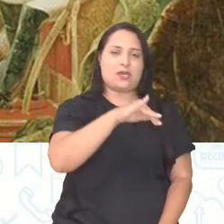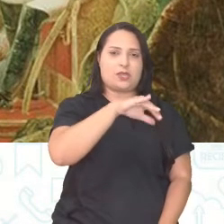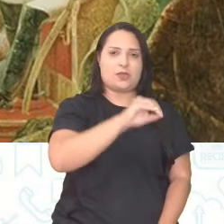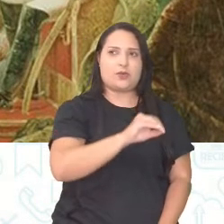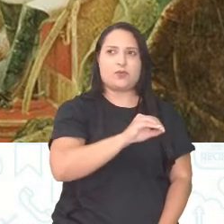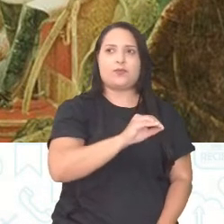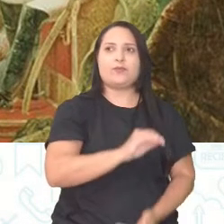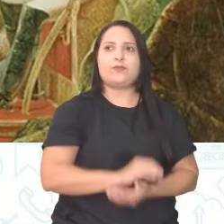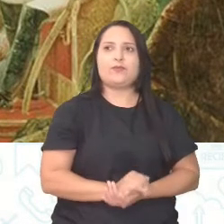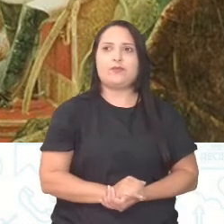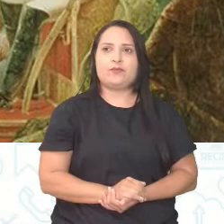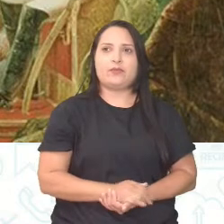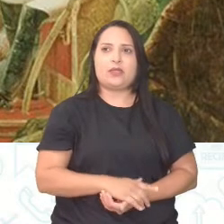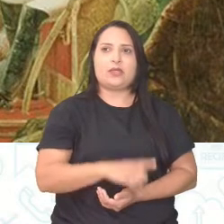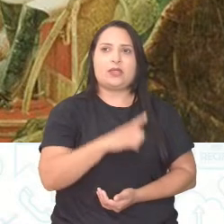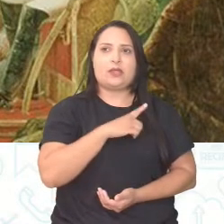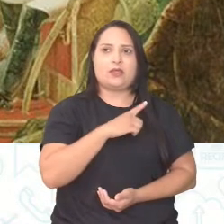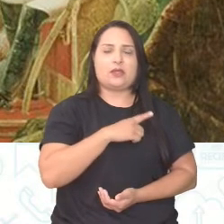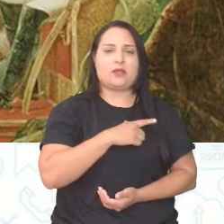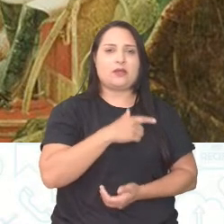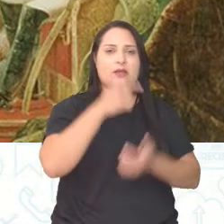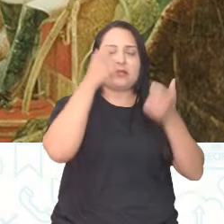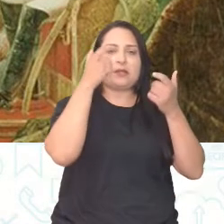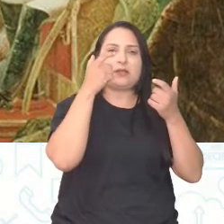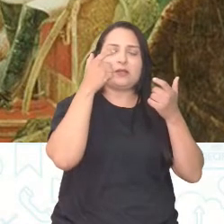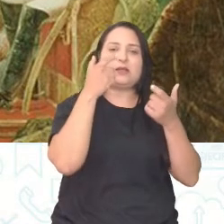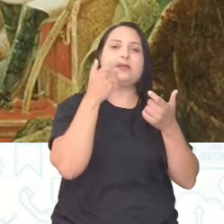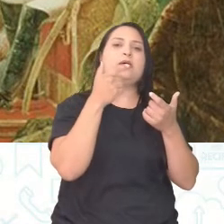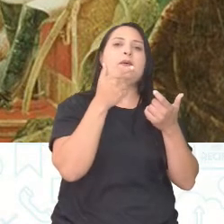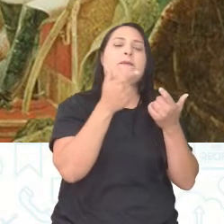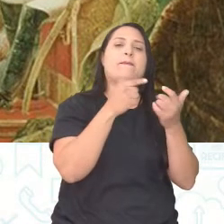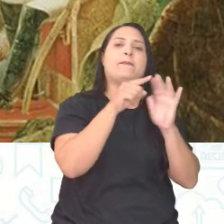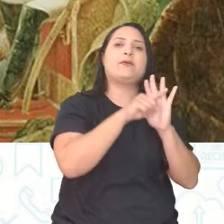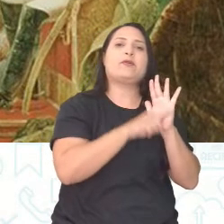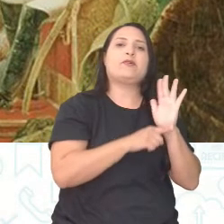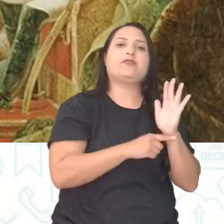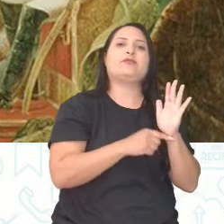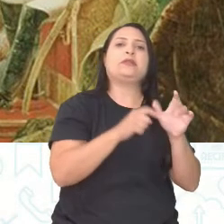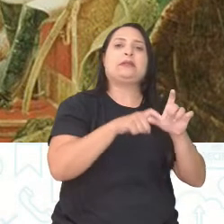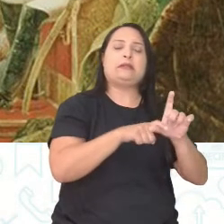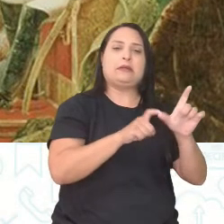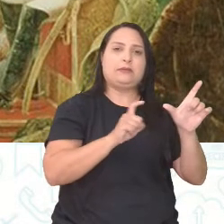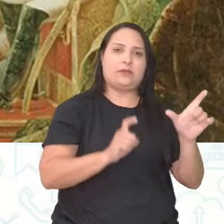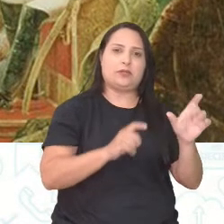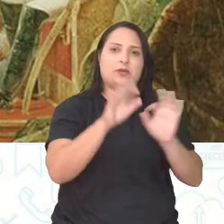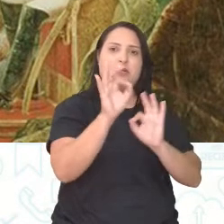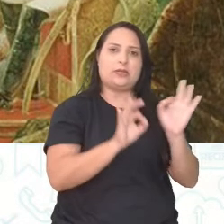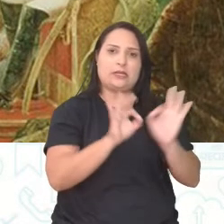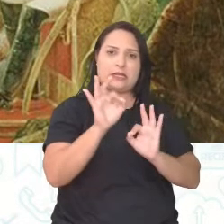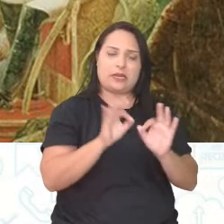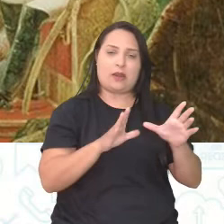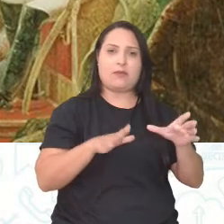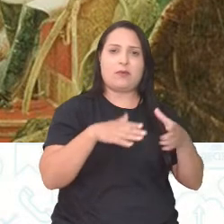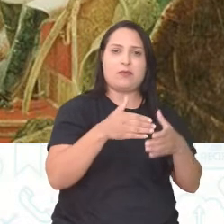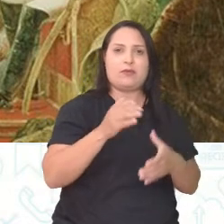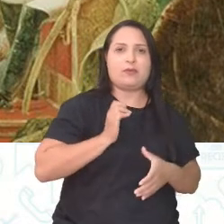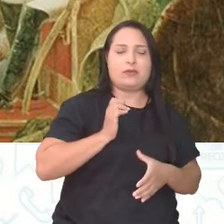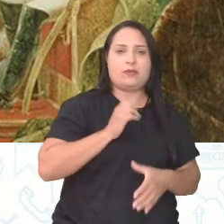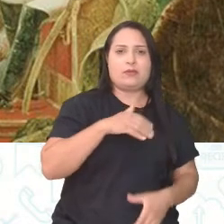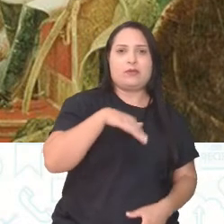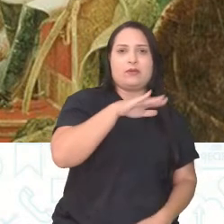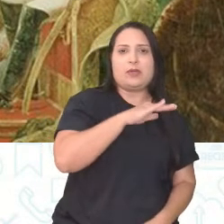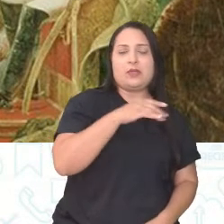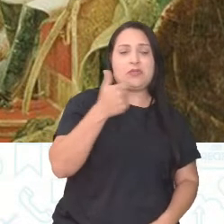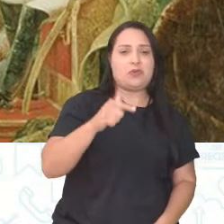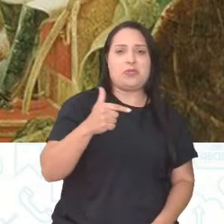do Brasil era a consagração do projeto de independência preparado pelas elites sem a participação